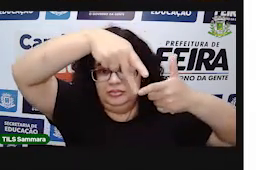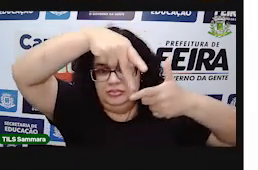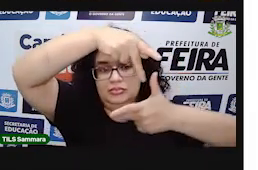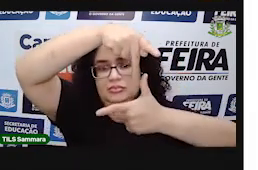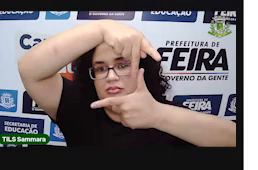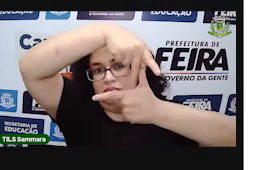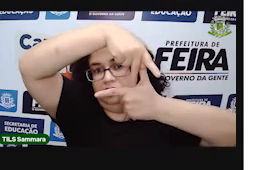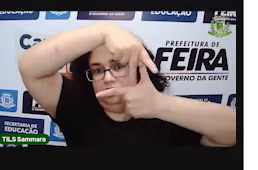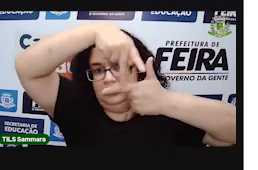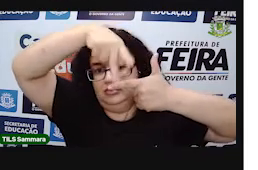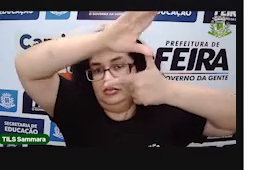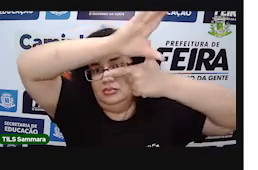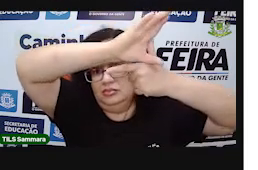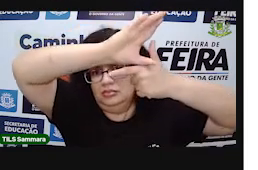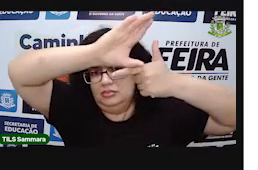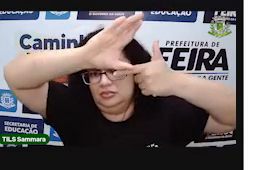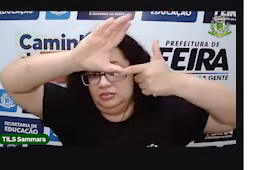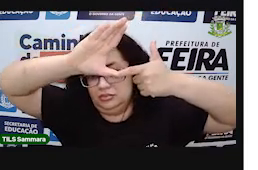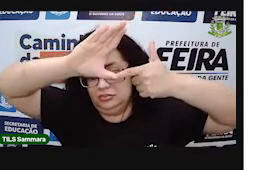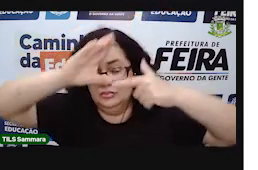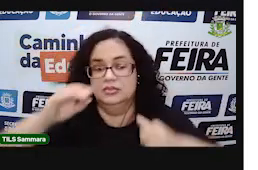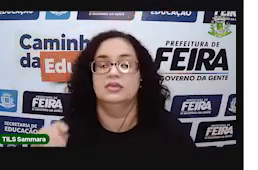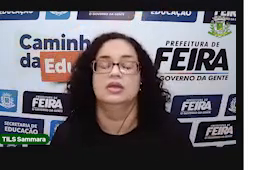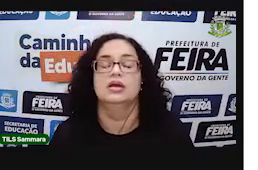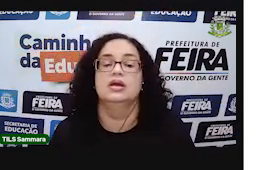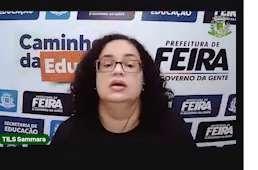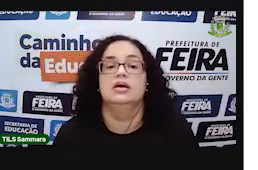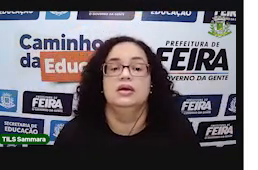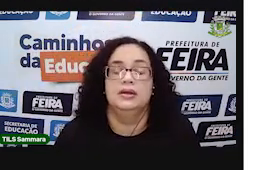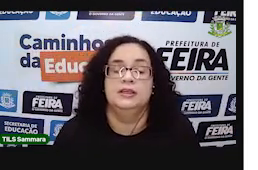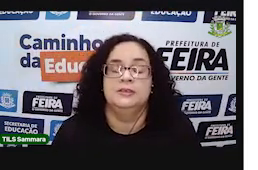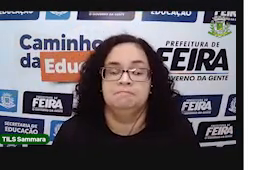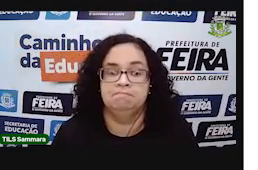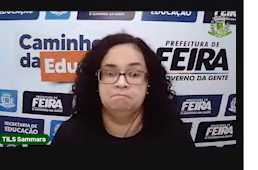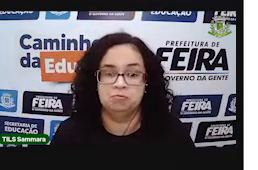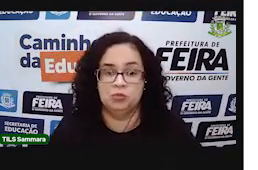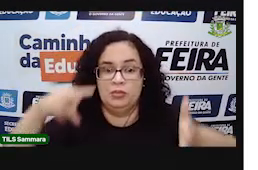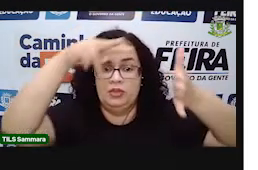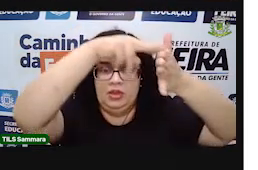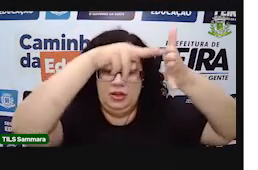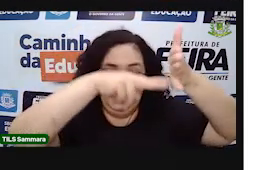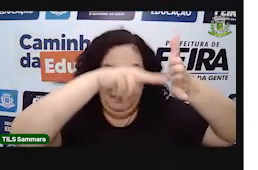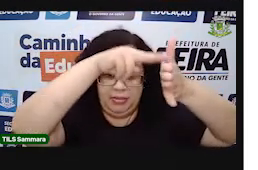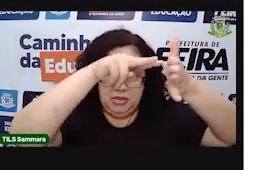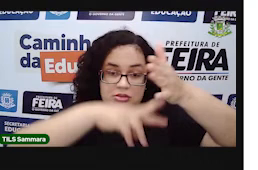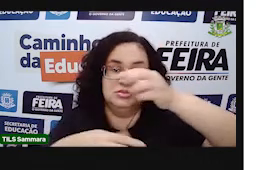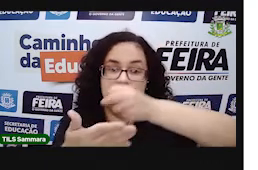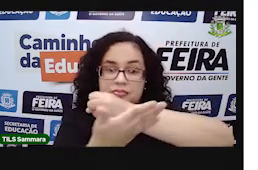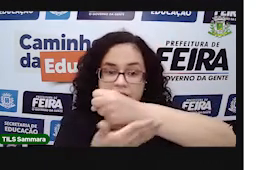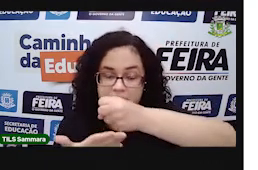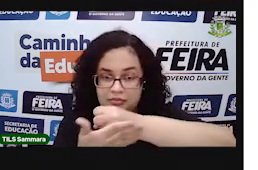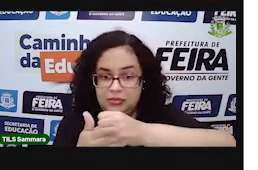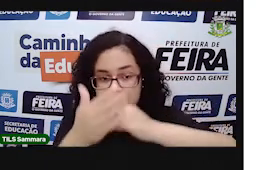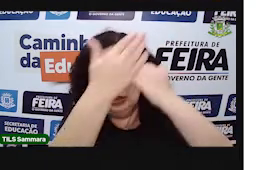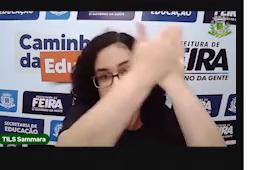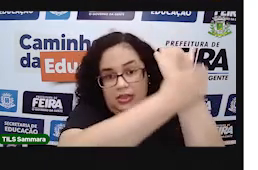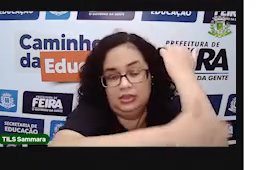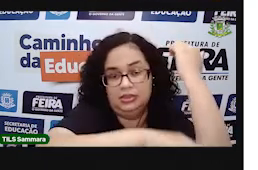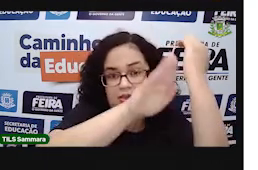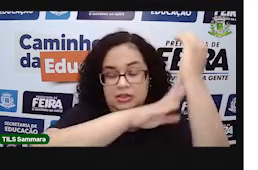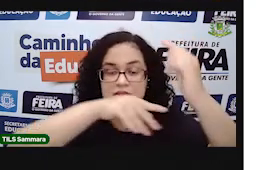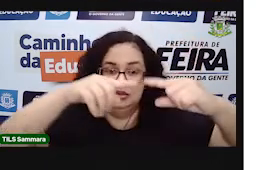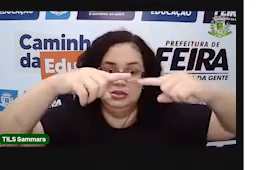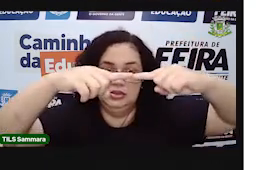Dos calçamentos da rua. Tem o prisma de base quadrada. Se é prisma, as